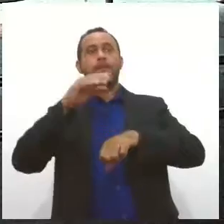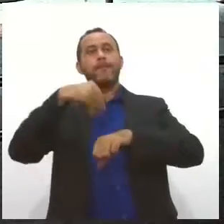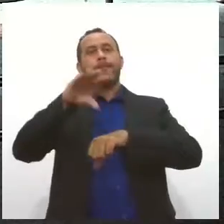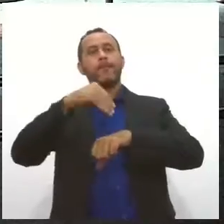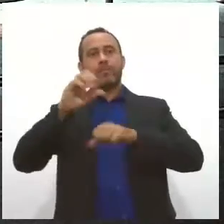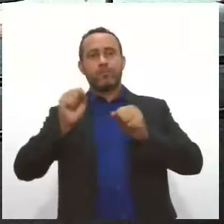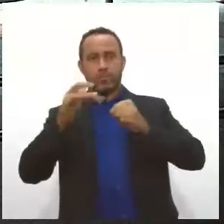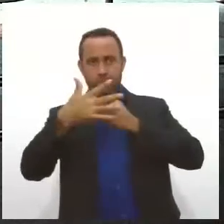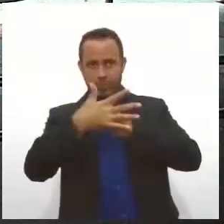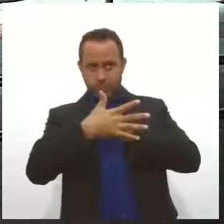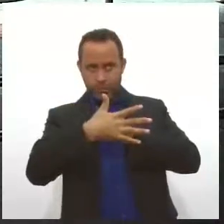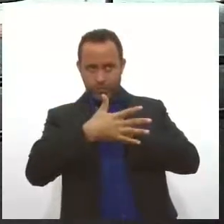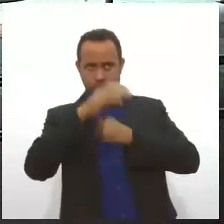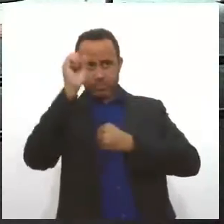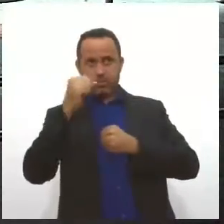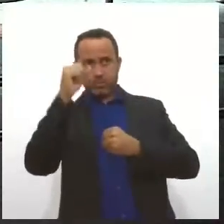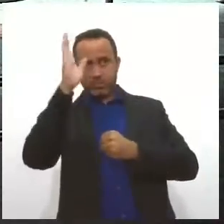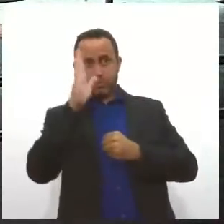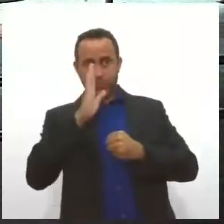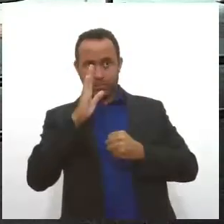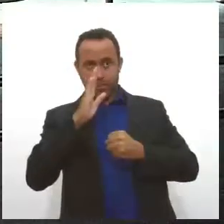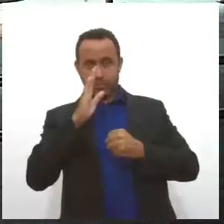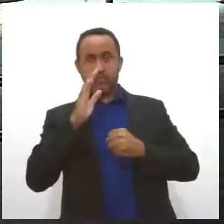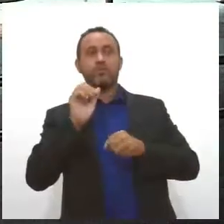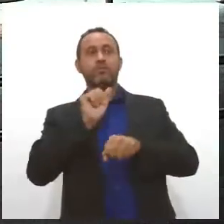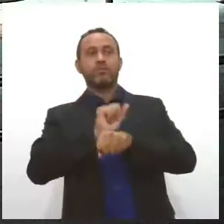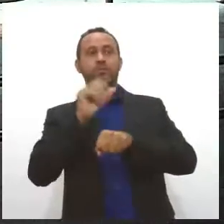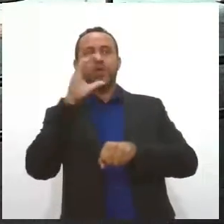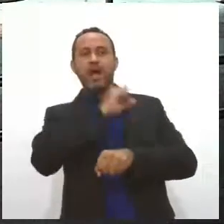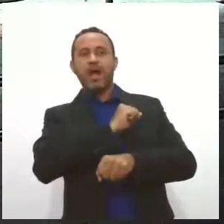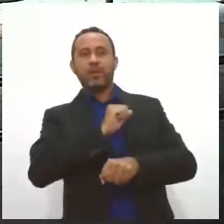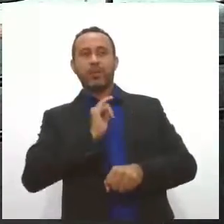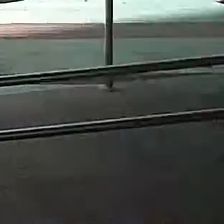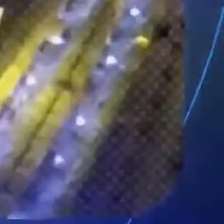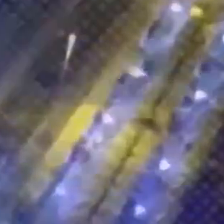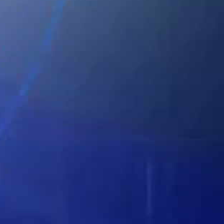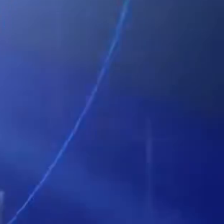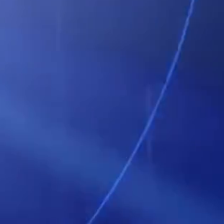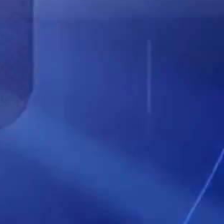Covid-19 em Sergipe, no Brasil, com a Tayhara Silva. Não sai daí, a gente volta já.